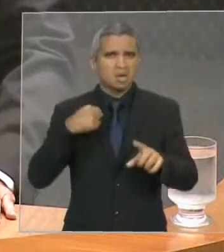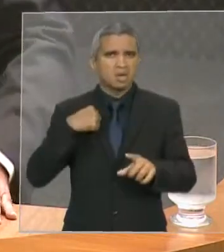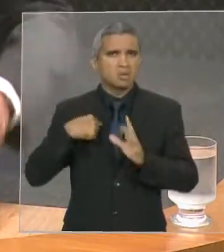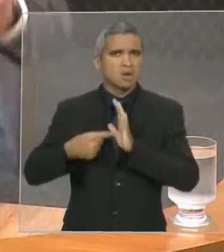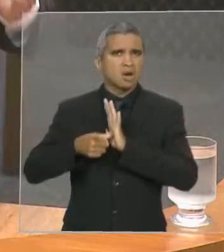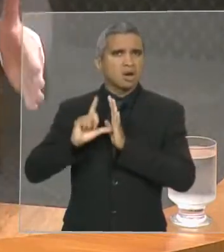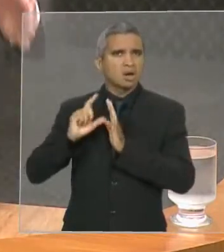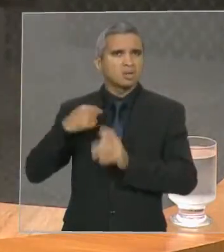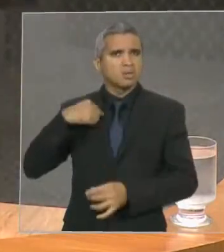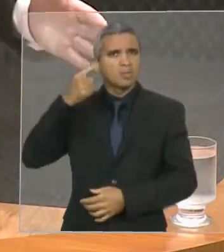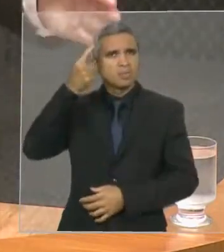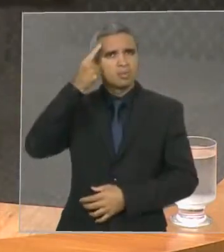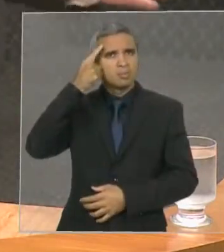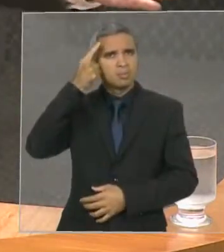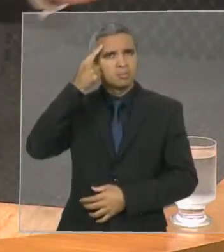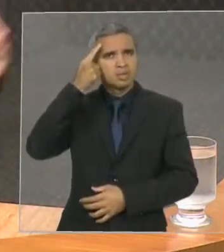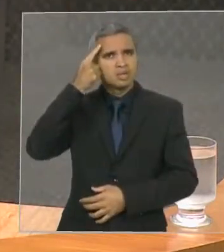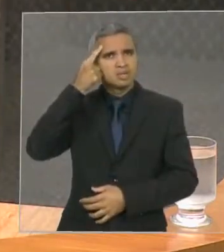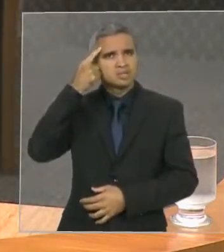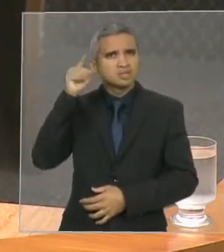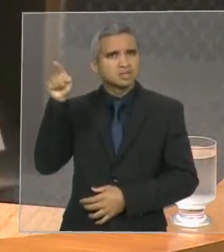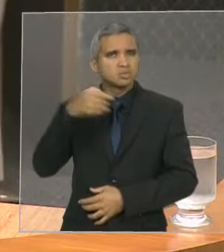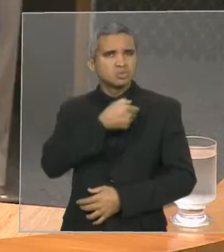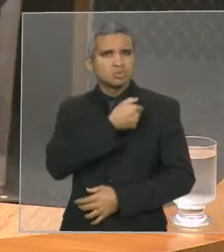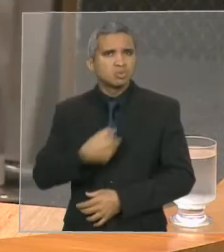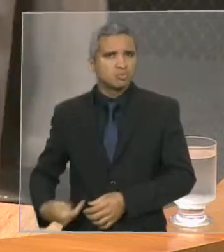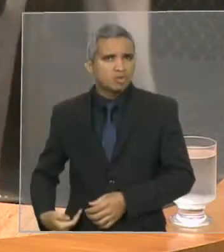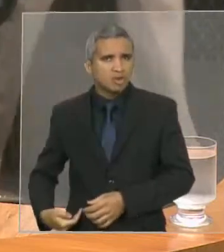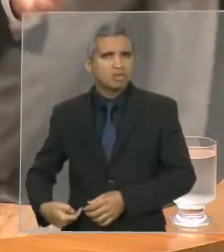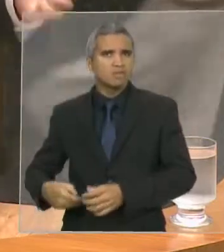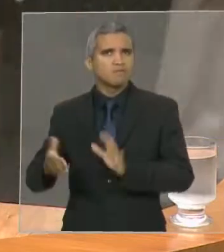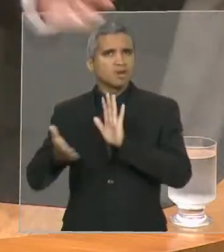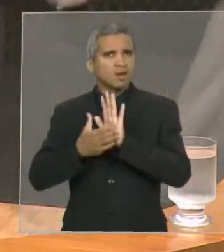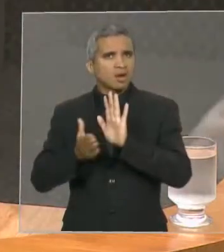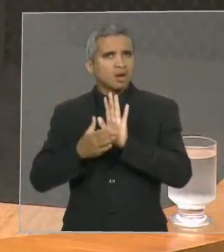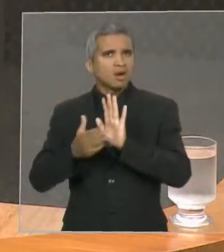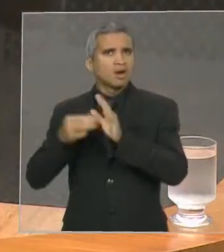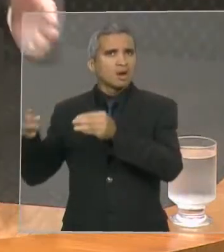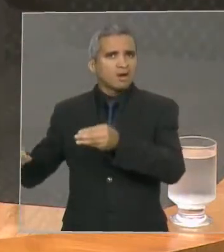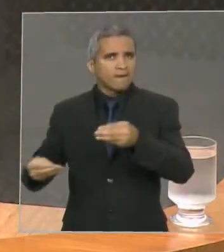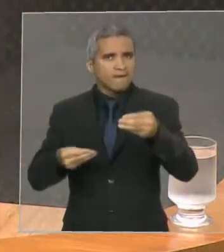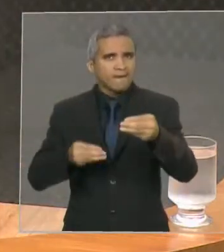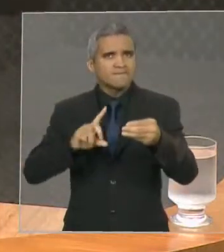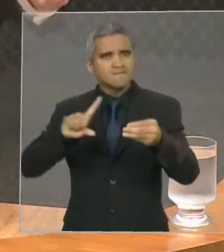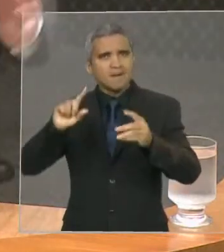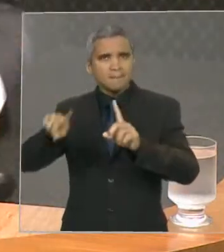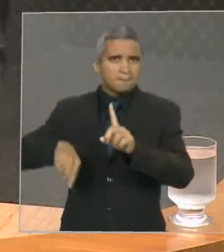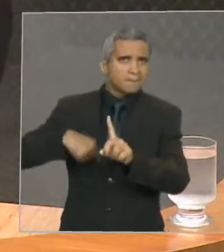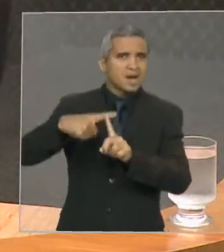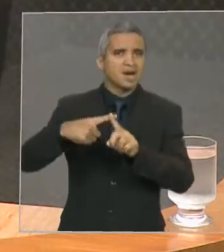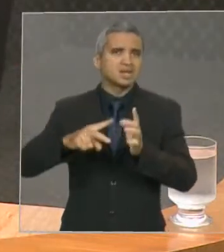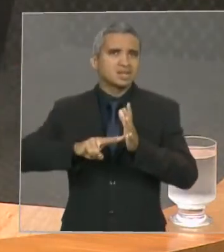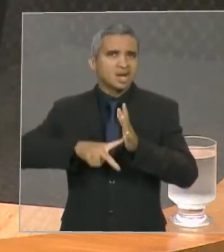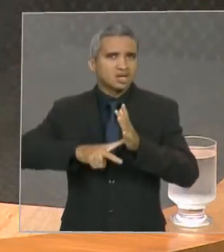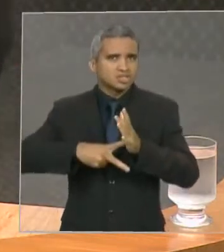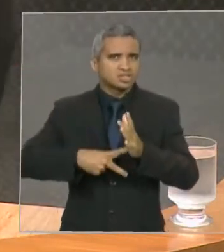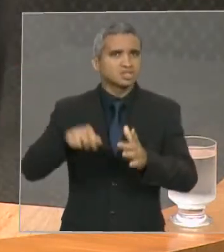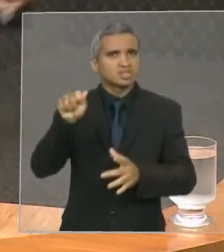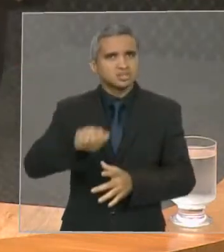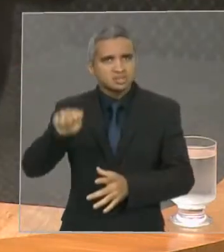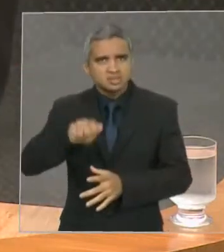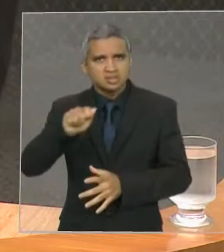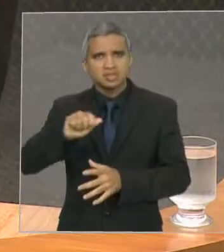que as propostas que viriam do governo do Estado era para ampliar a participação dos sindicatos, das associações, dos conselhos.